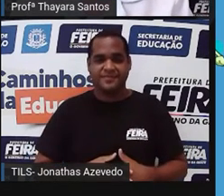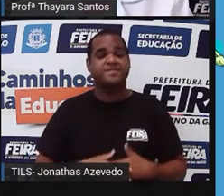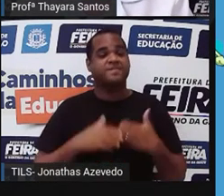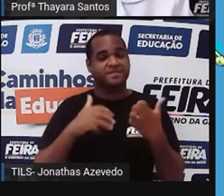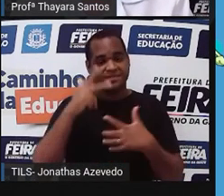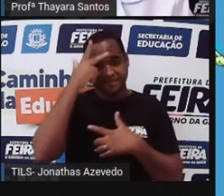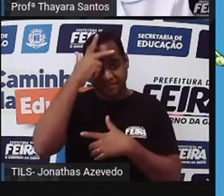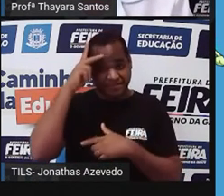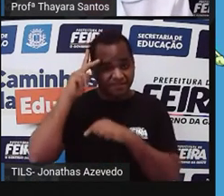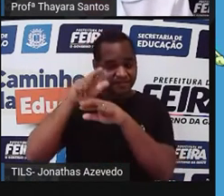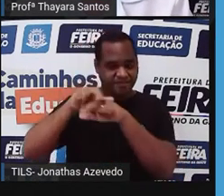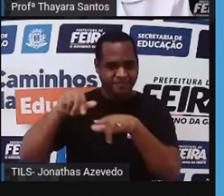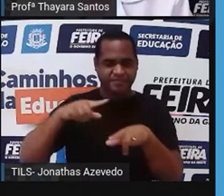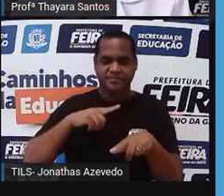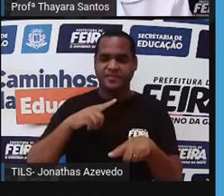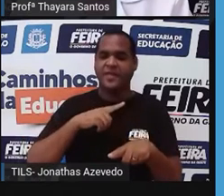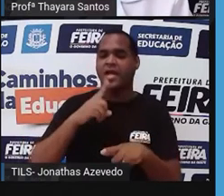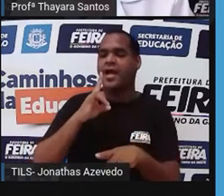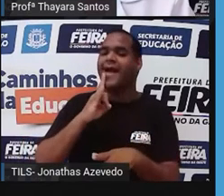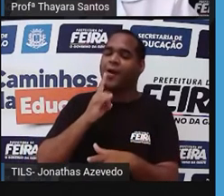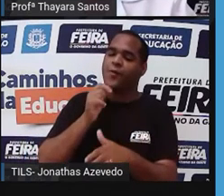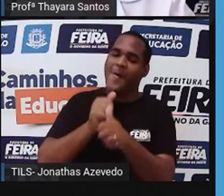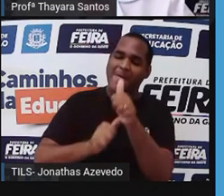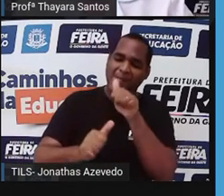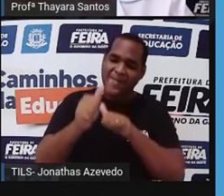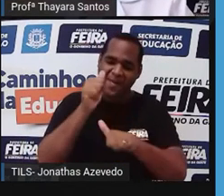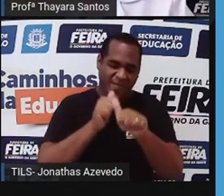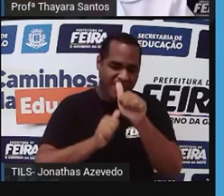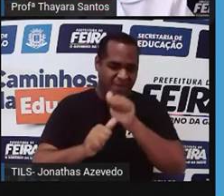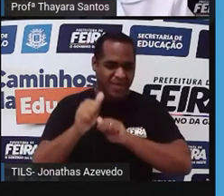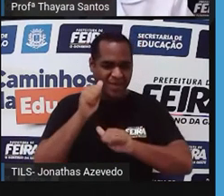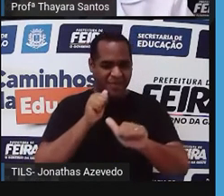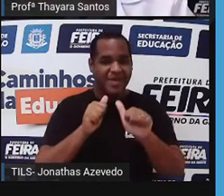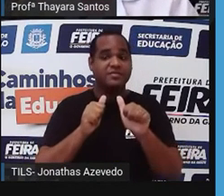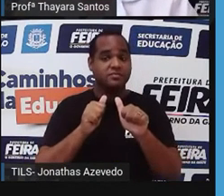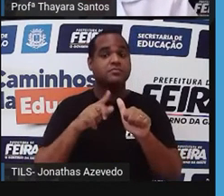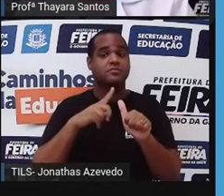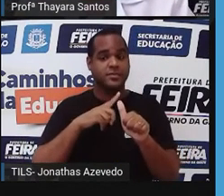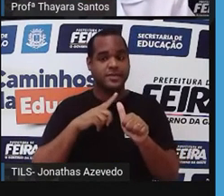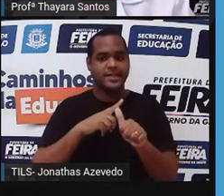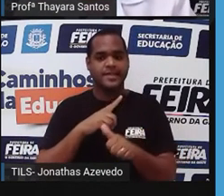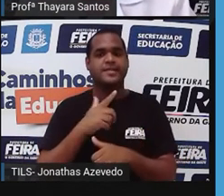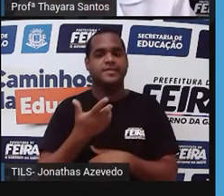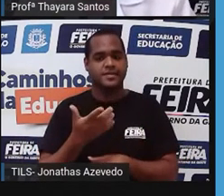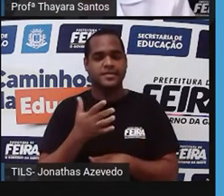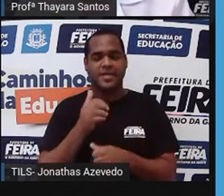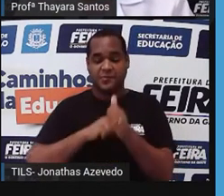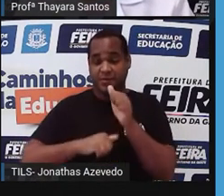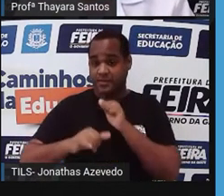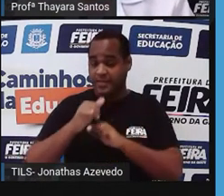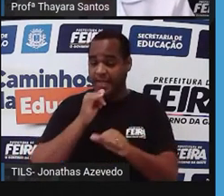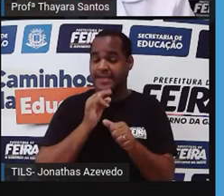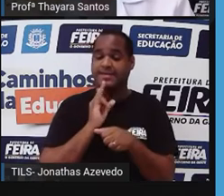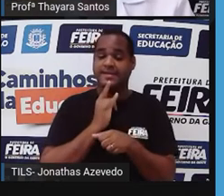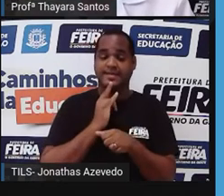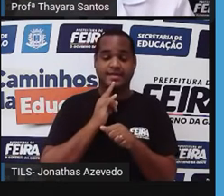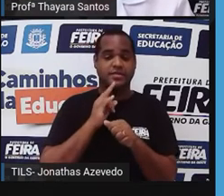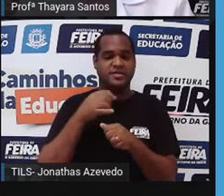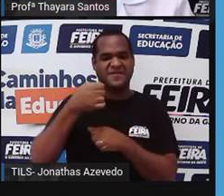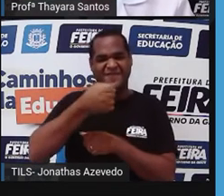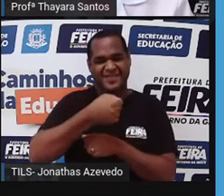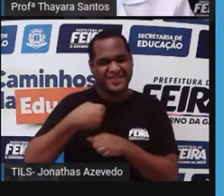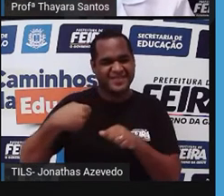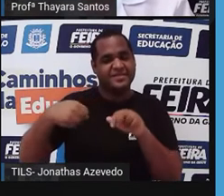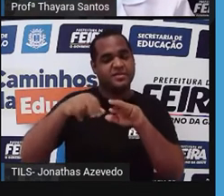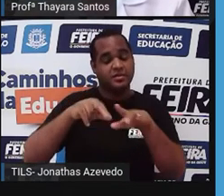pessoas que abusam do álcool, né? Tomam, bebem muita bebida alcoólica, tomam muita bebida alcoólica, começam a